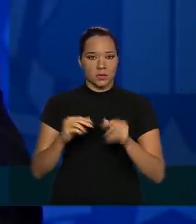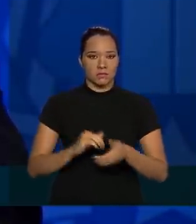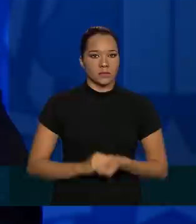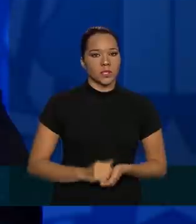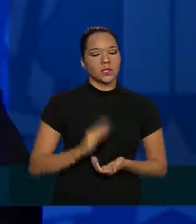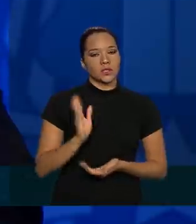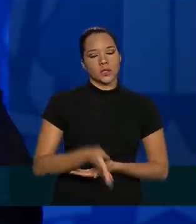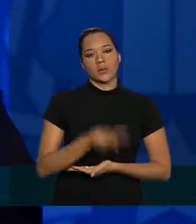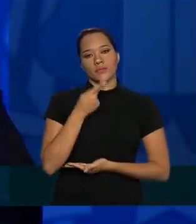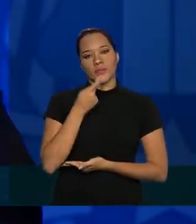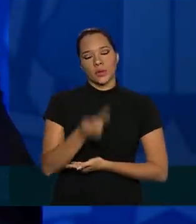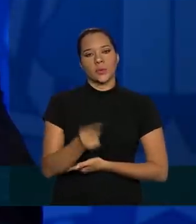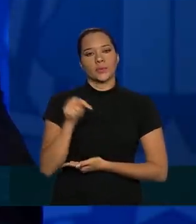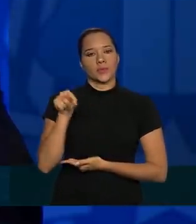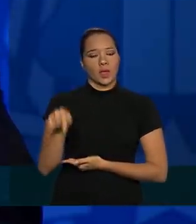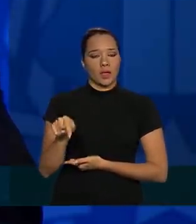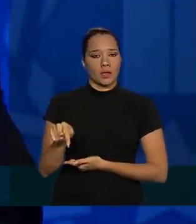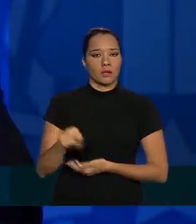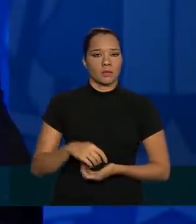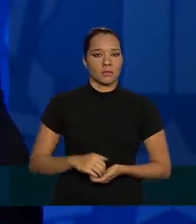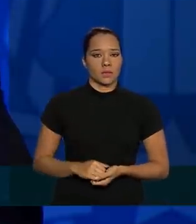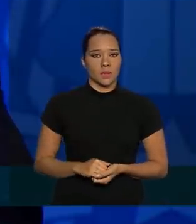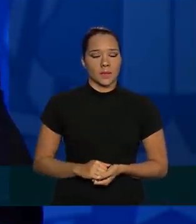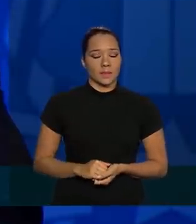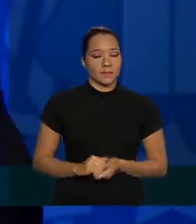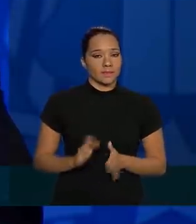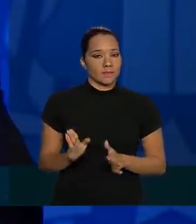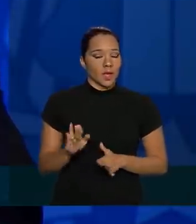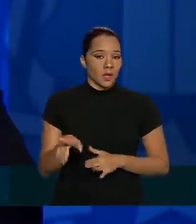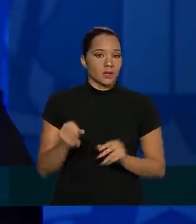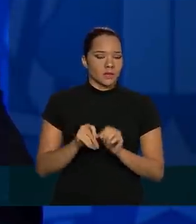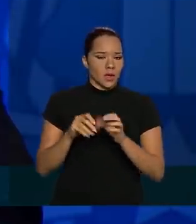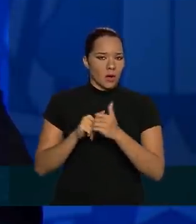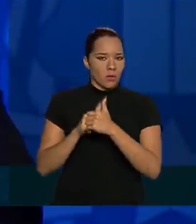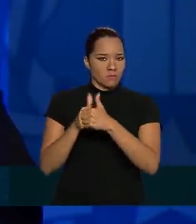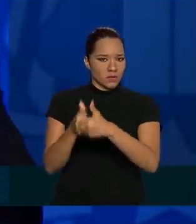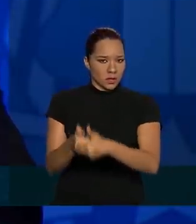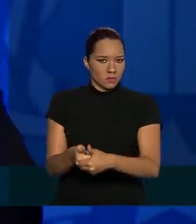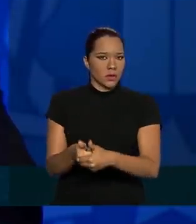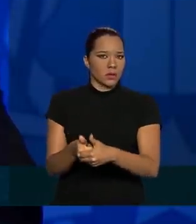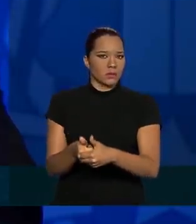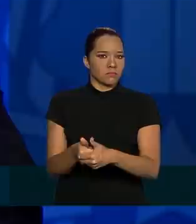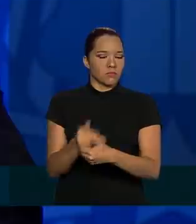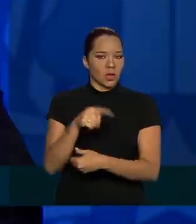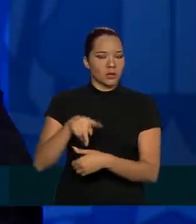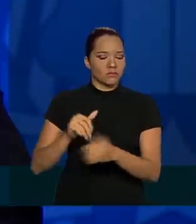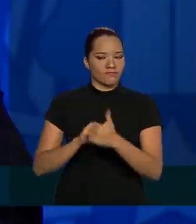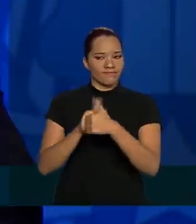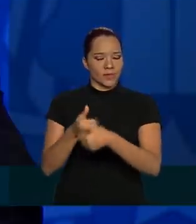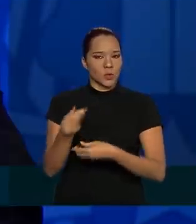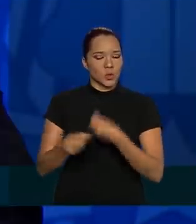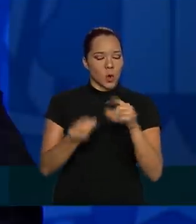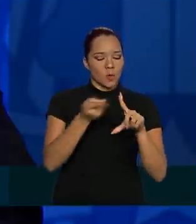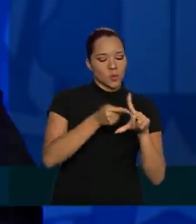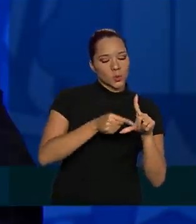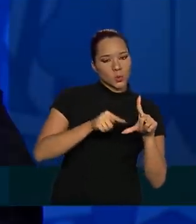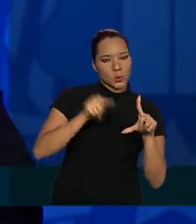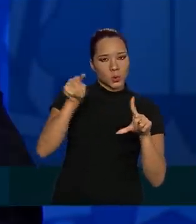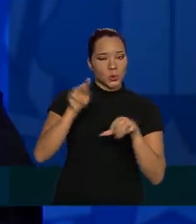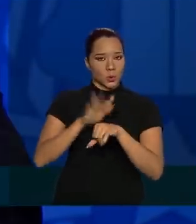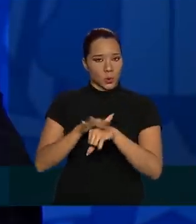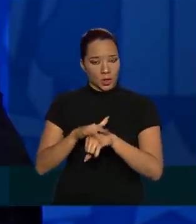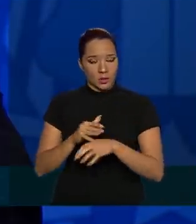nós já havíamos falado, eles estão fazendo o acompanhamento da evolução da curva epidemiológica,